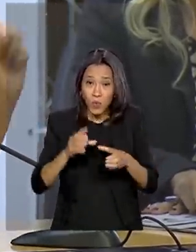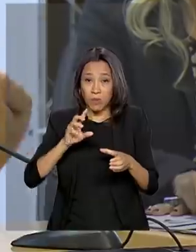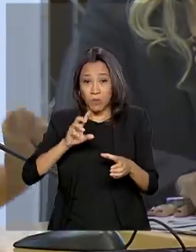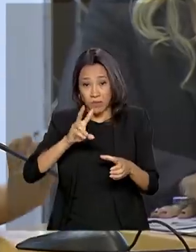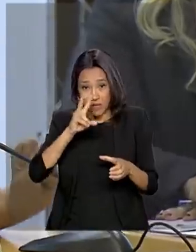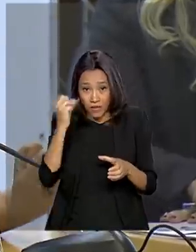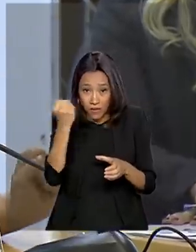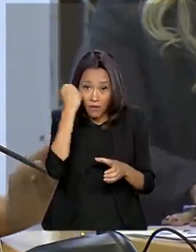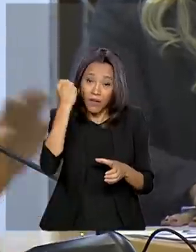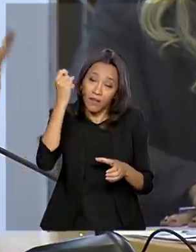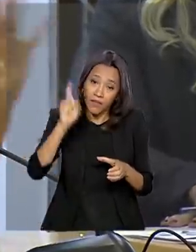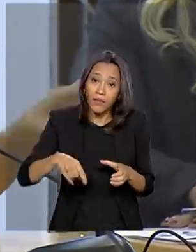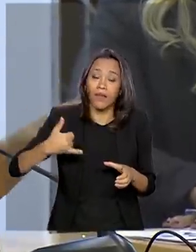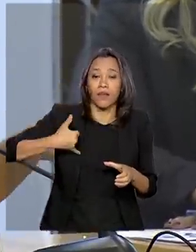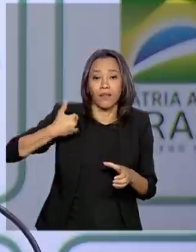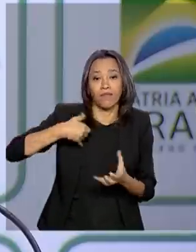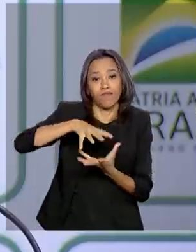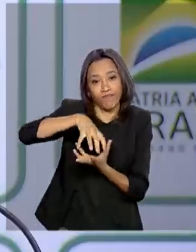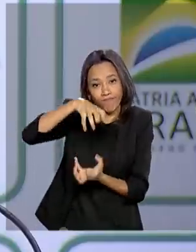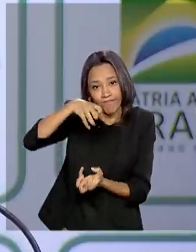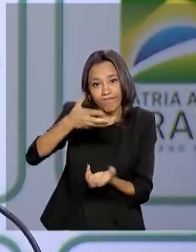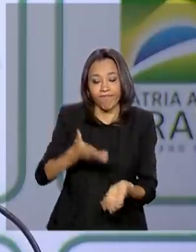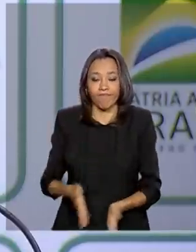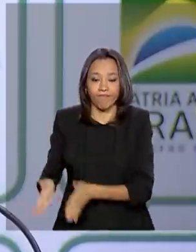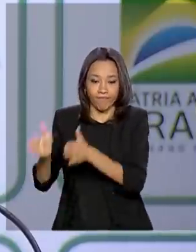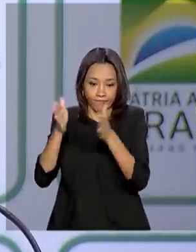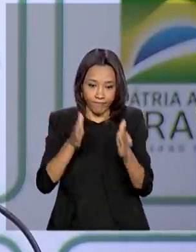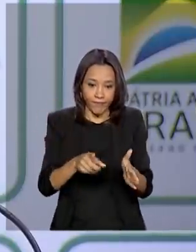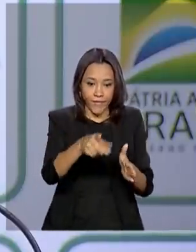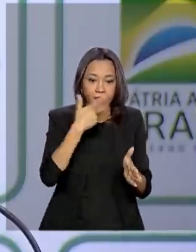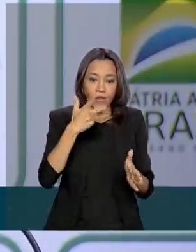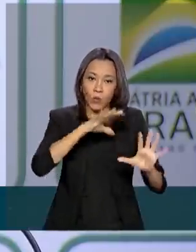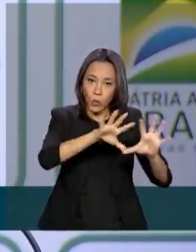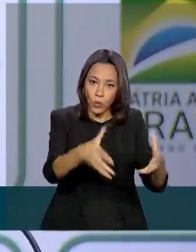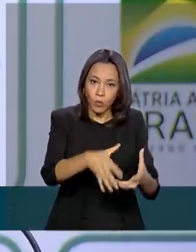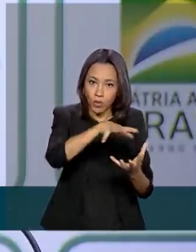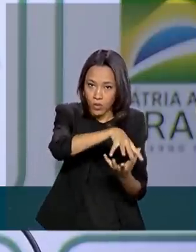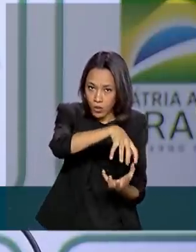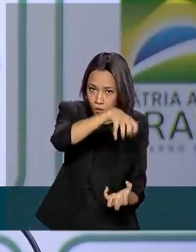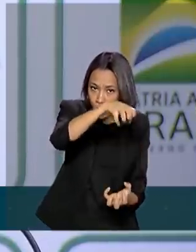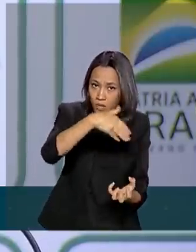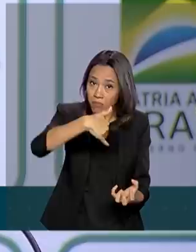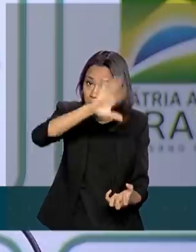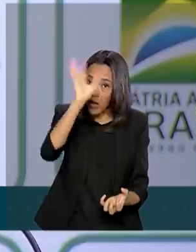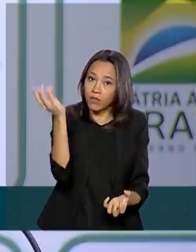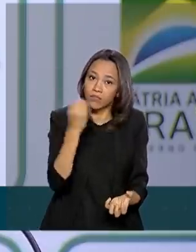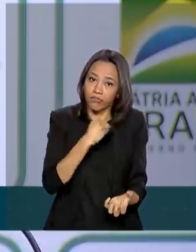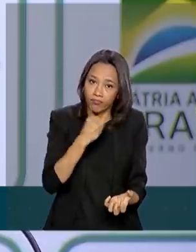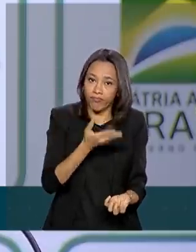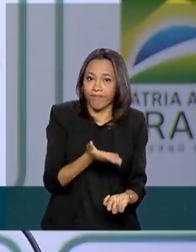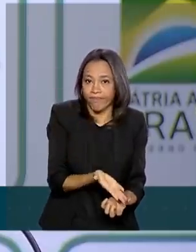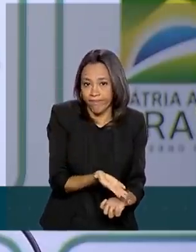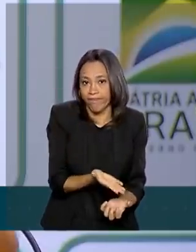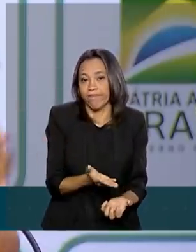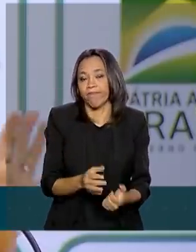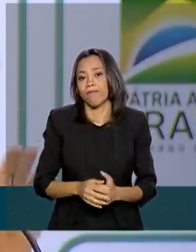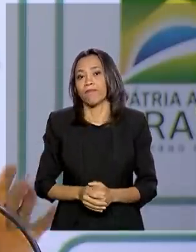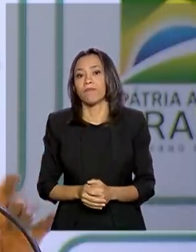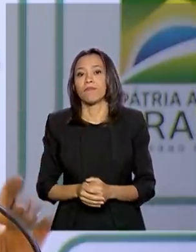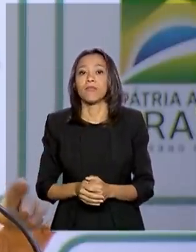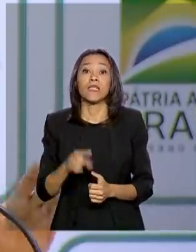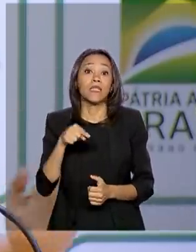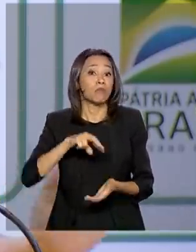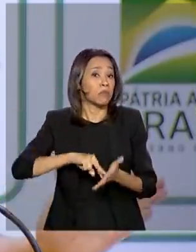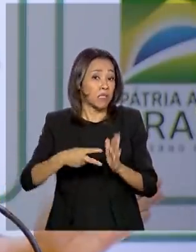morte é a terceira idade. O adulto idoso é o que é mais vulnerável. Isso não